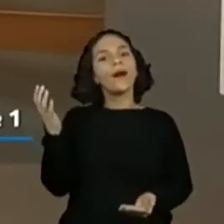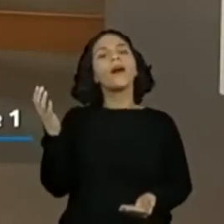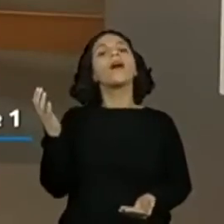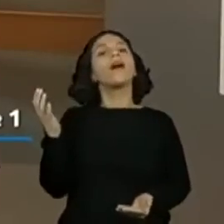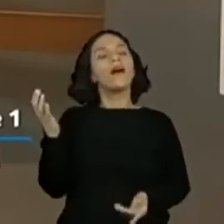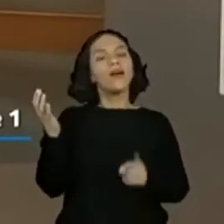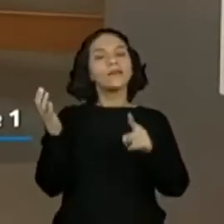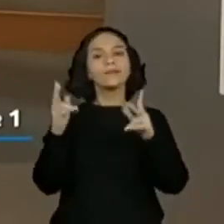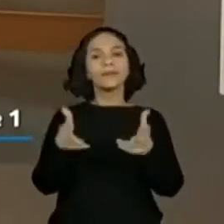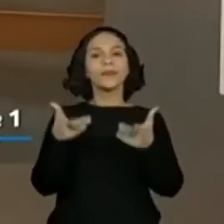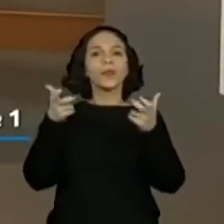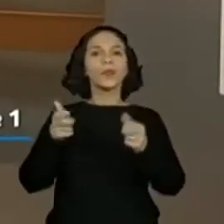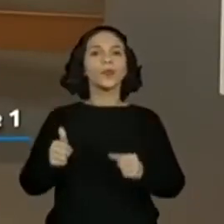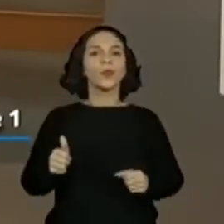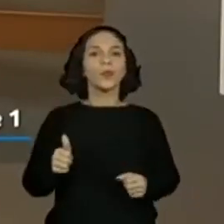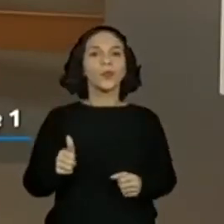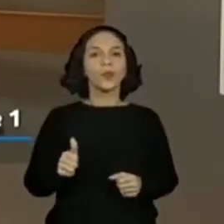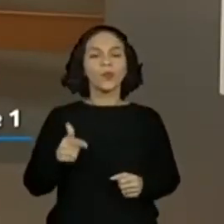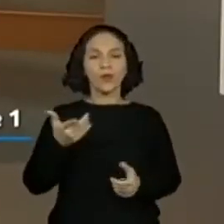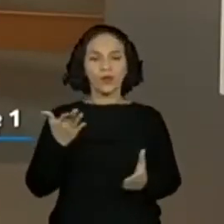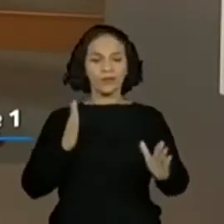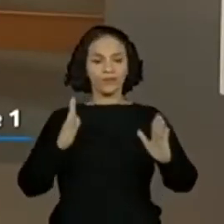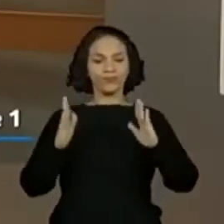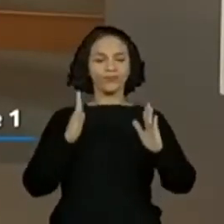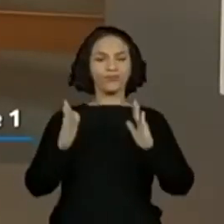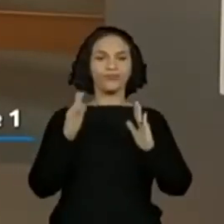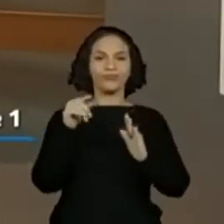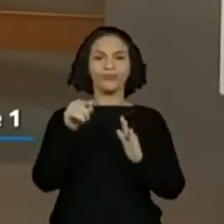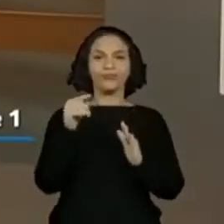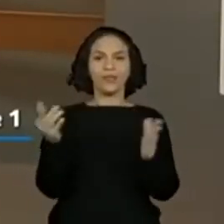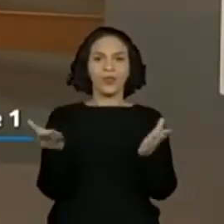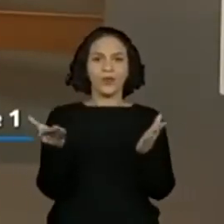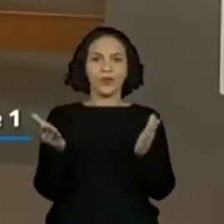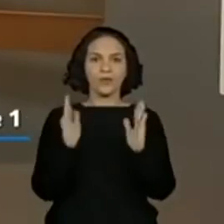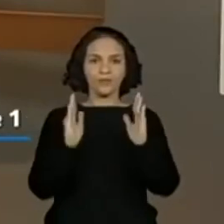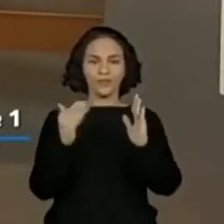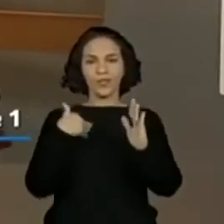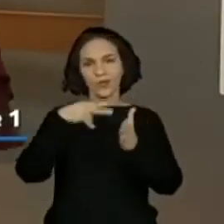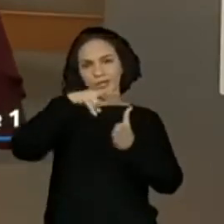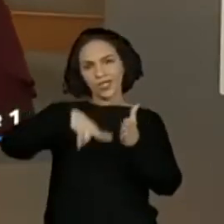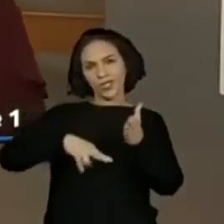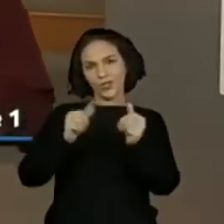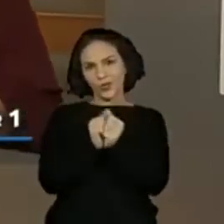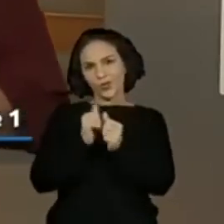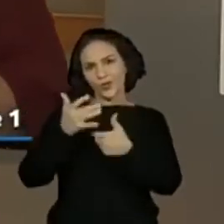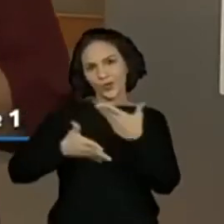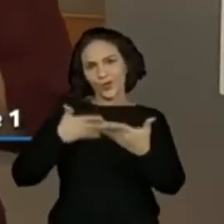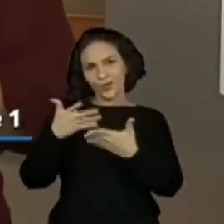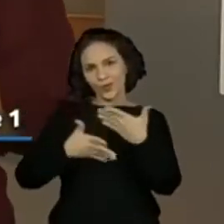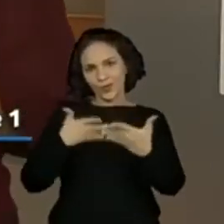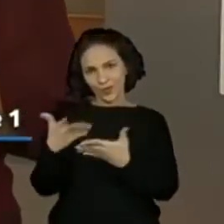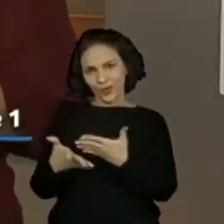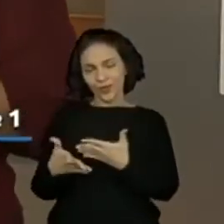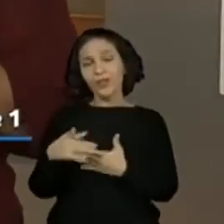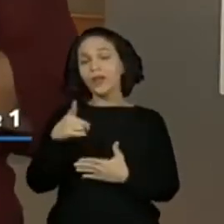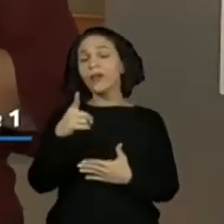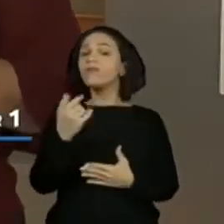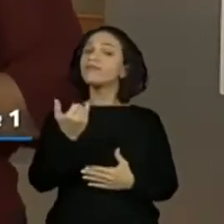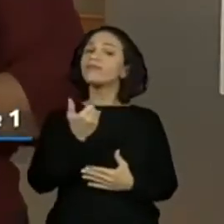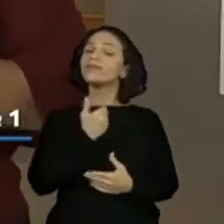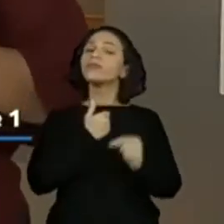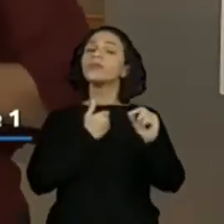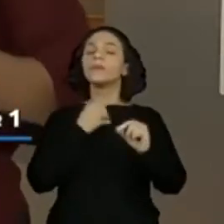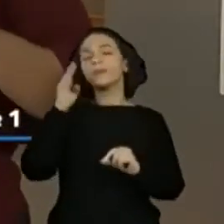vocês observaram nesta primeira parte que vocês acham importante. Eu quero que vocês tragam para mim os principais